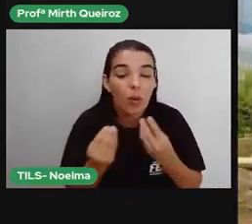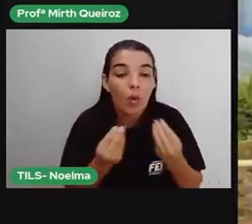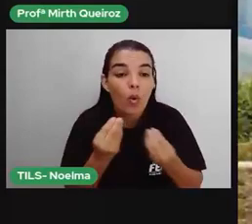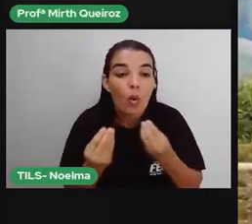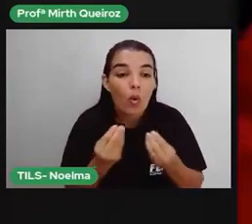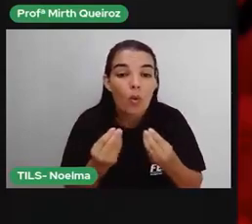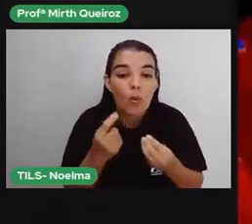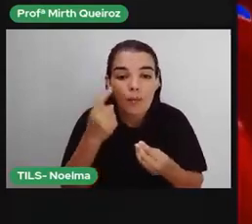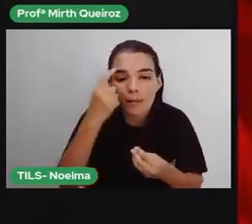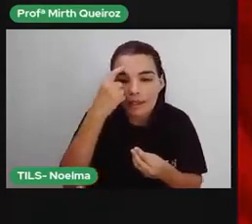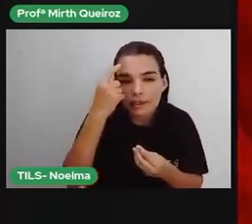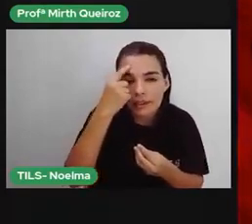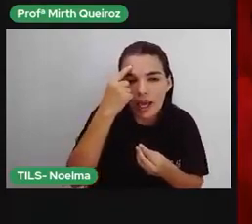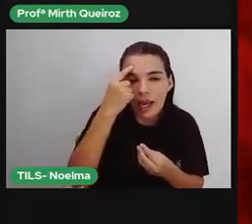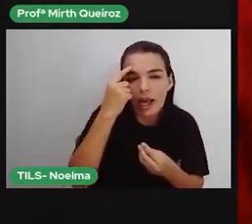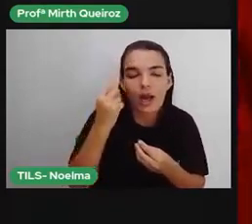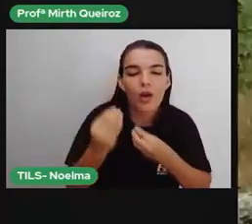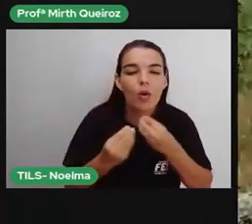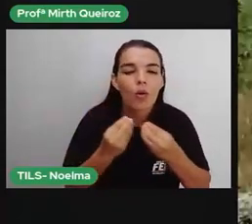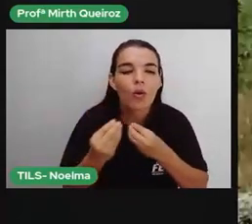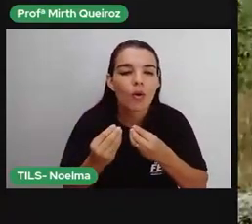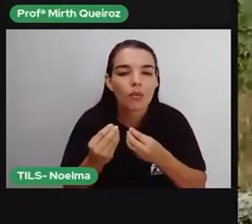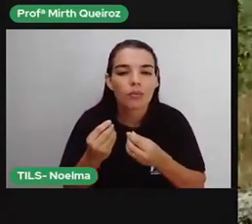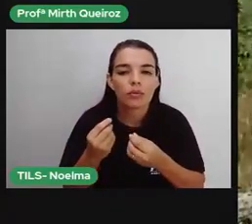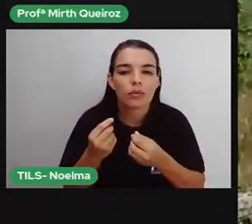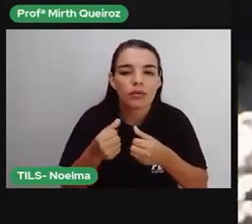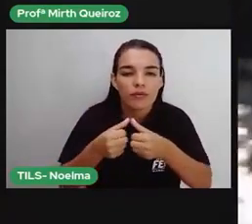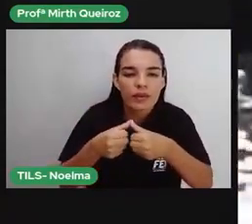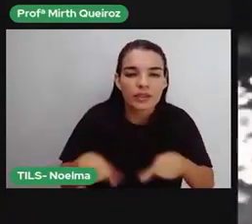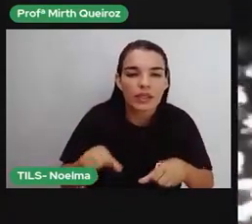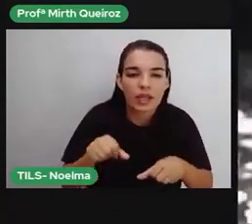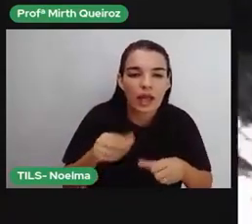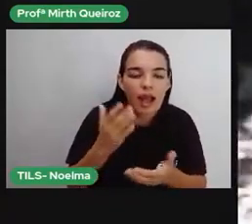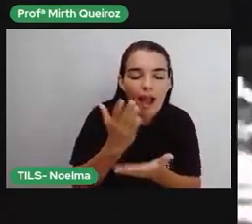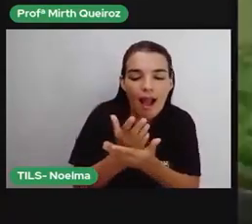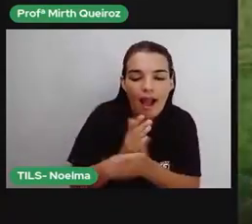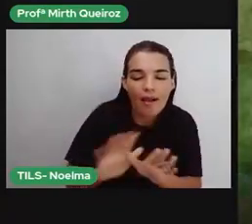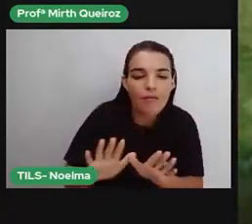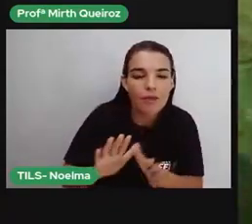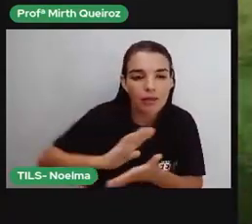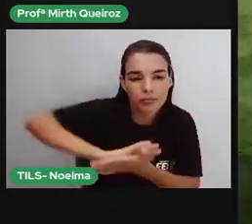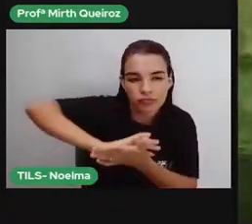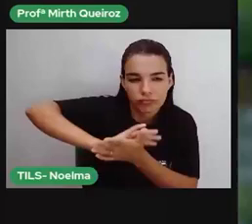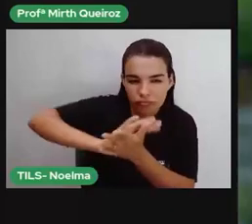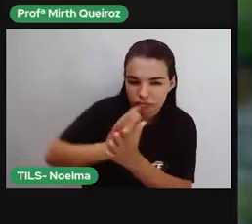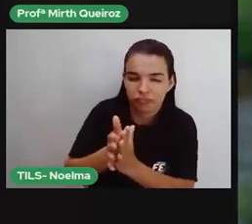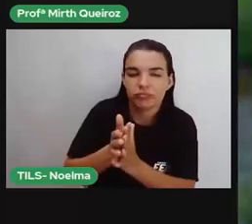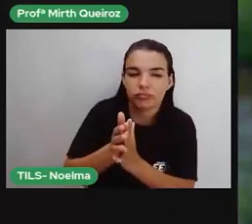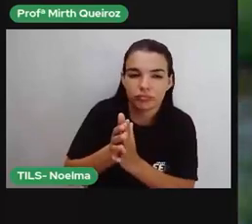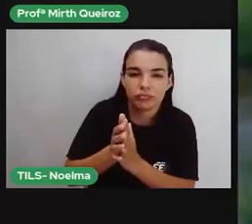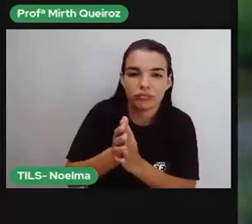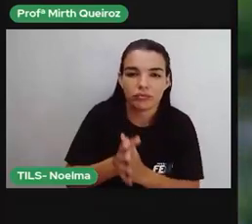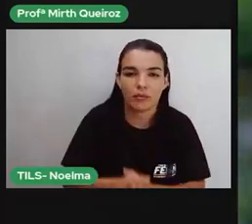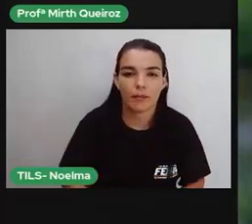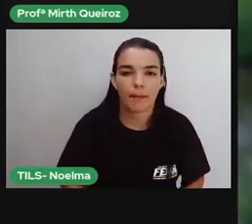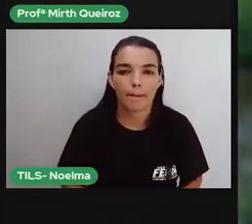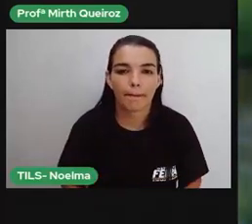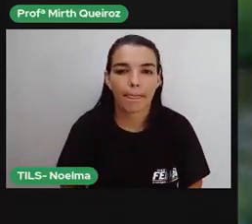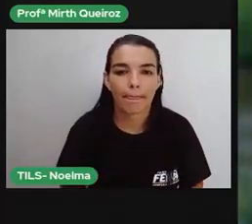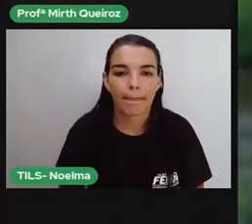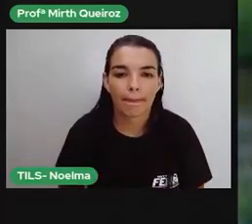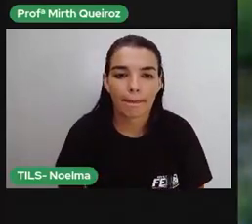população está trabalhando para conter o avanço da erosão e evitar a destruição dos nascentes. Se a gente conseguir